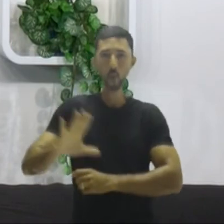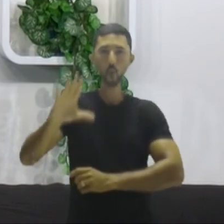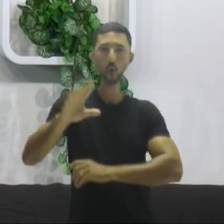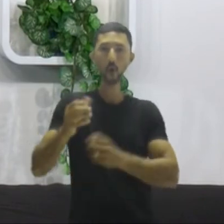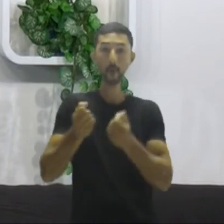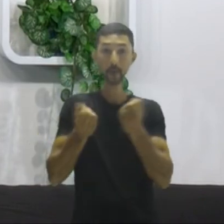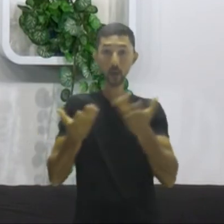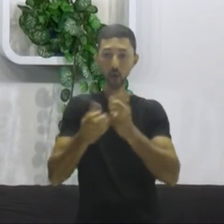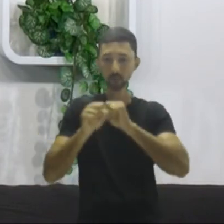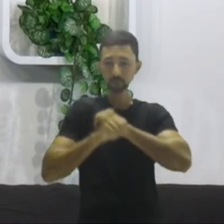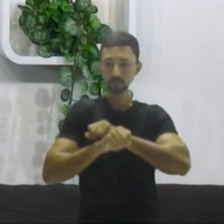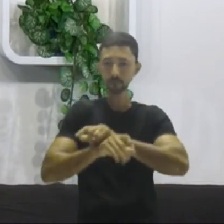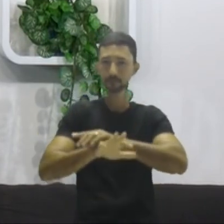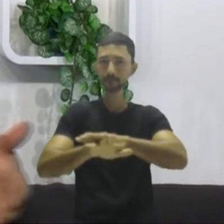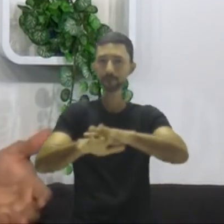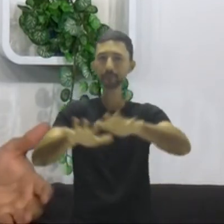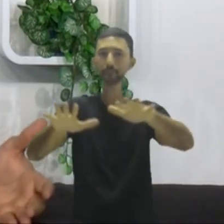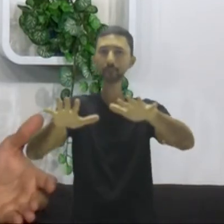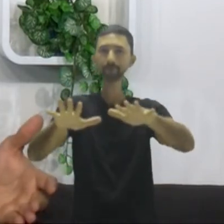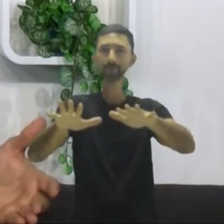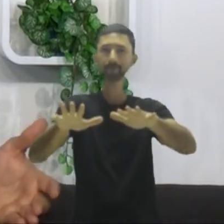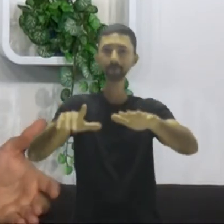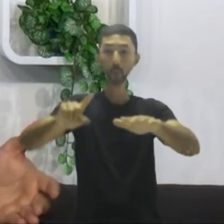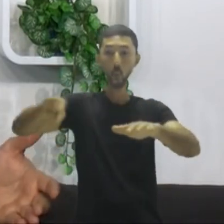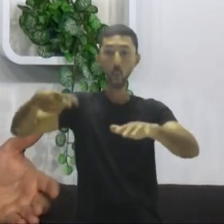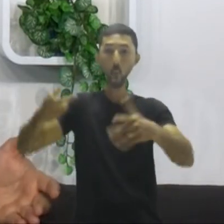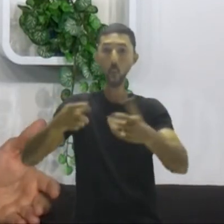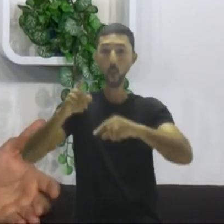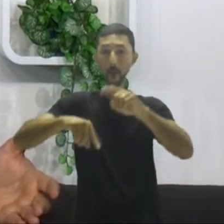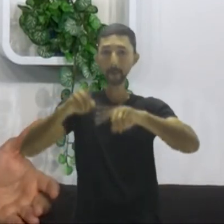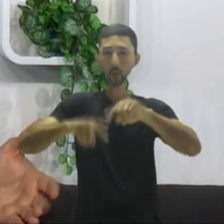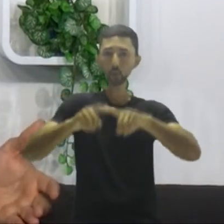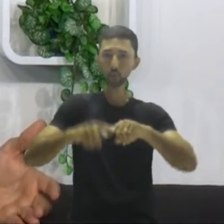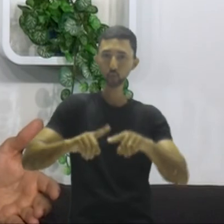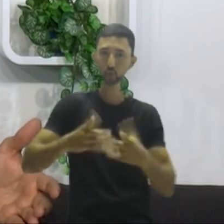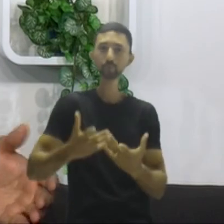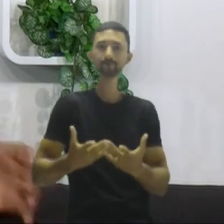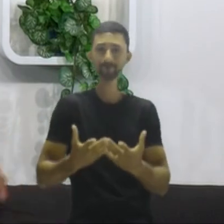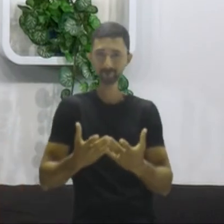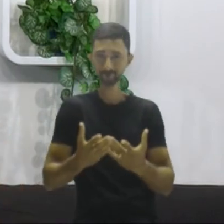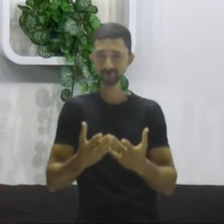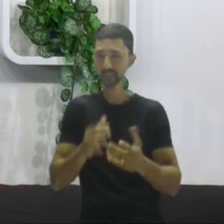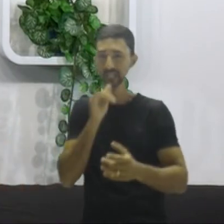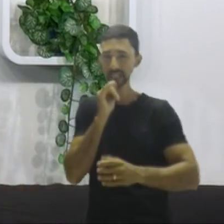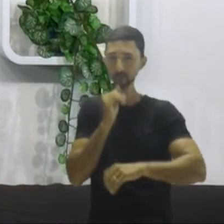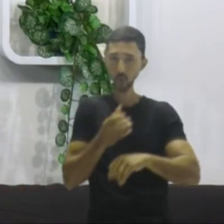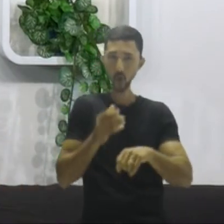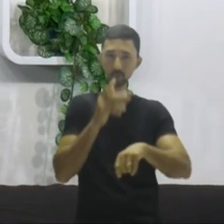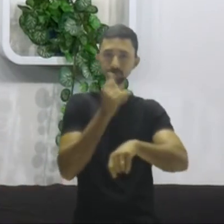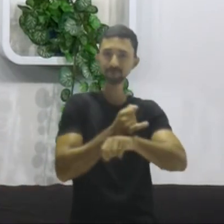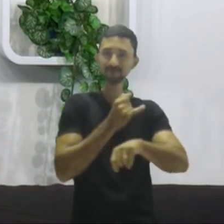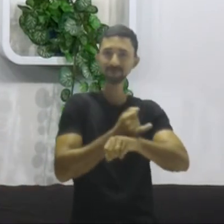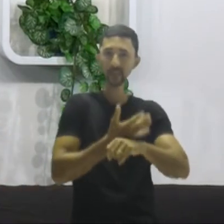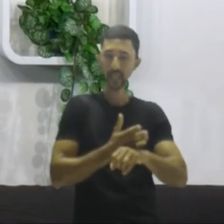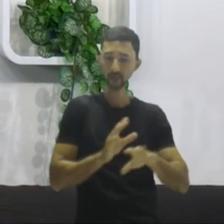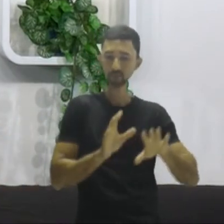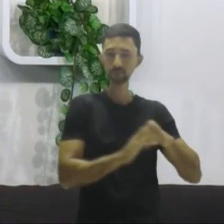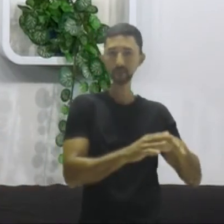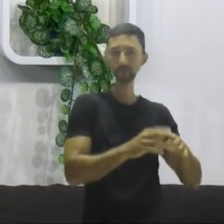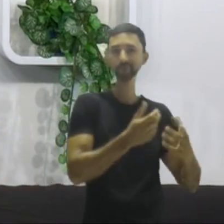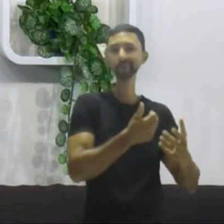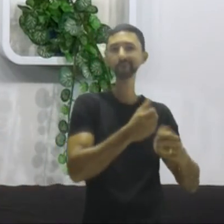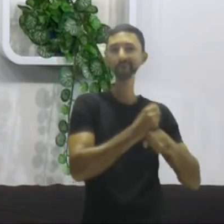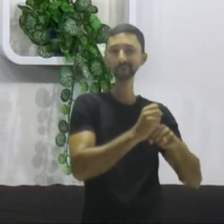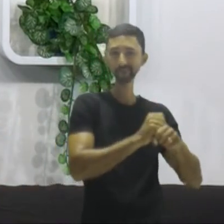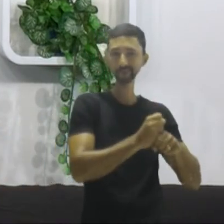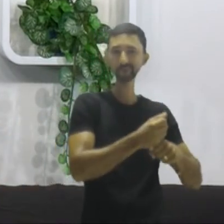estende isso para todos os outros produtos. Já não fica, ainda na década de 50,